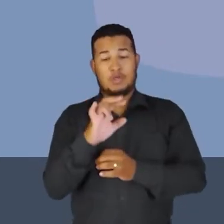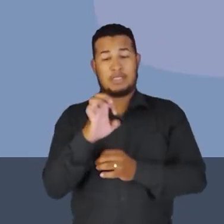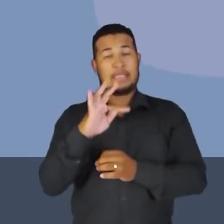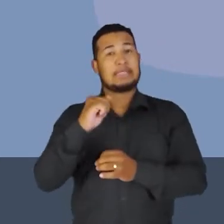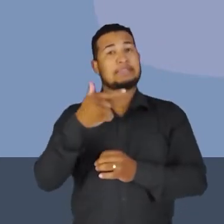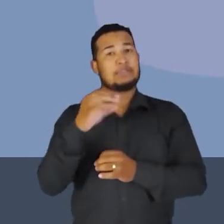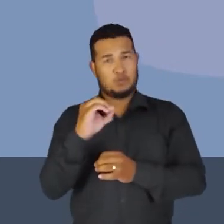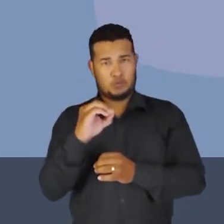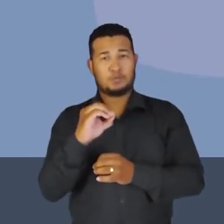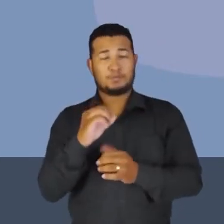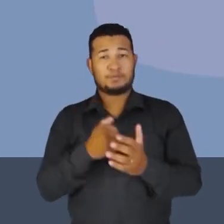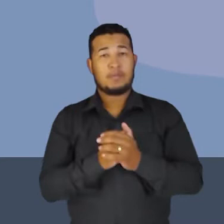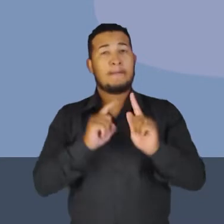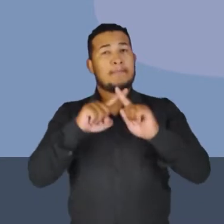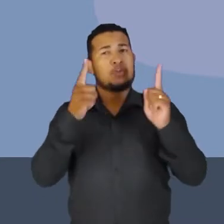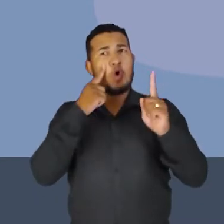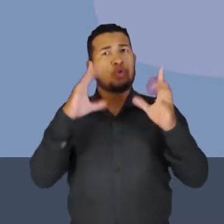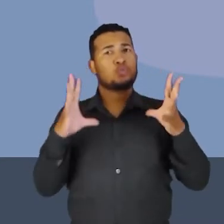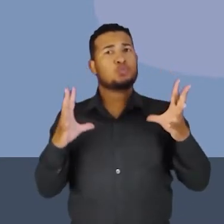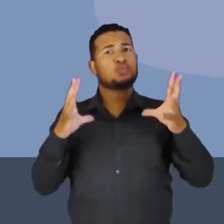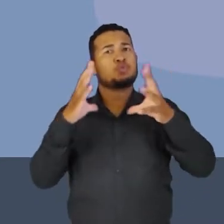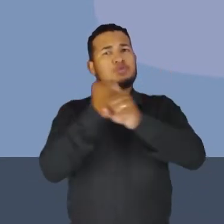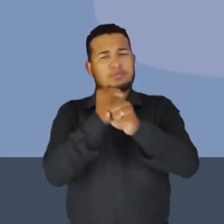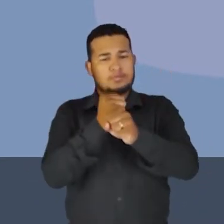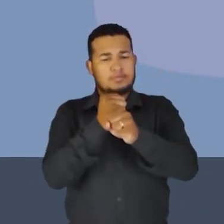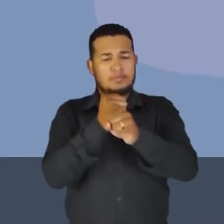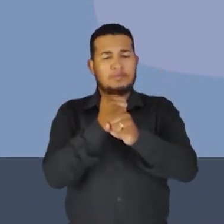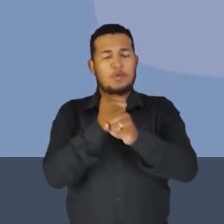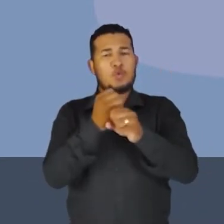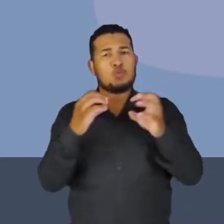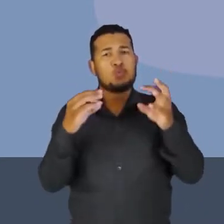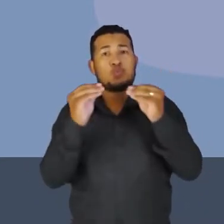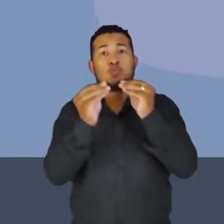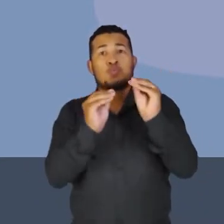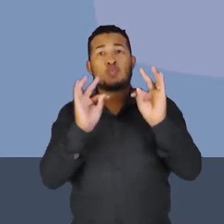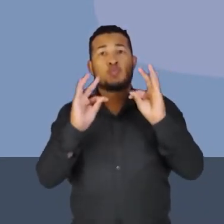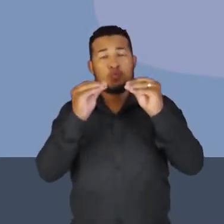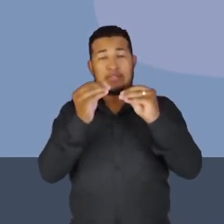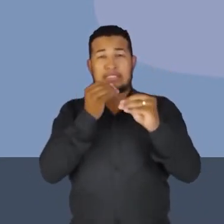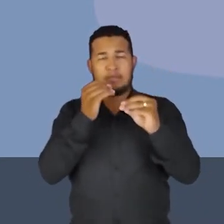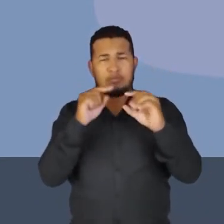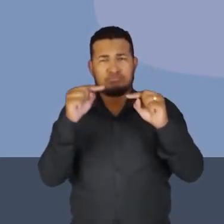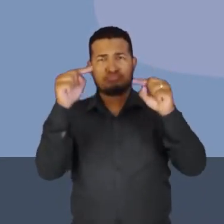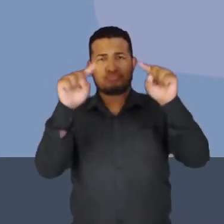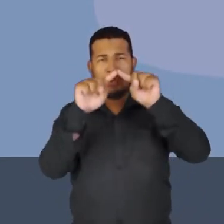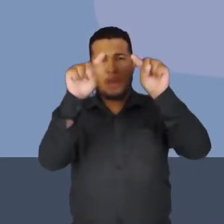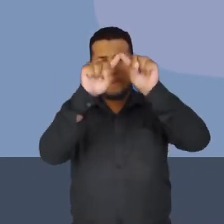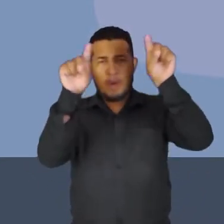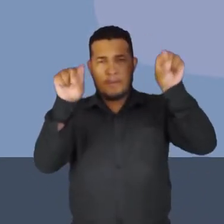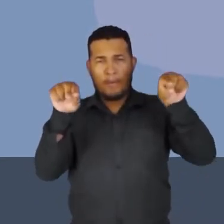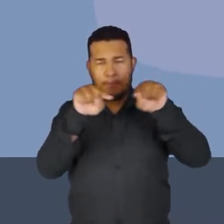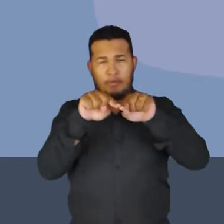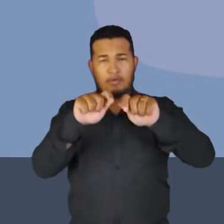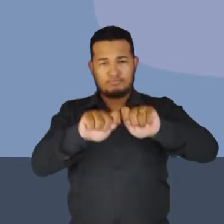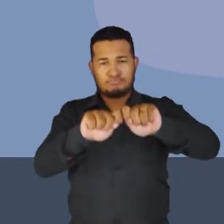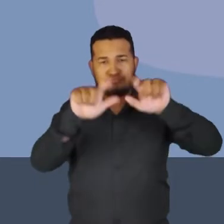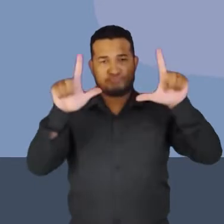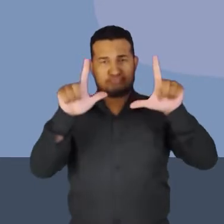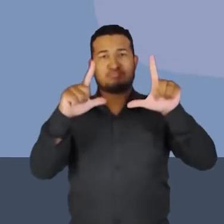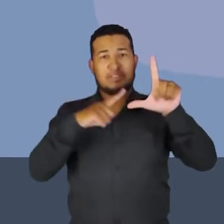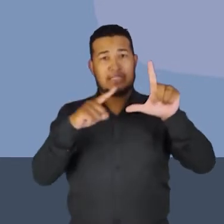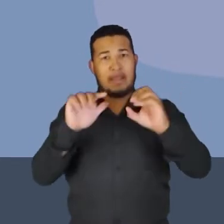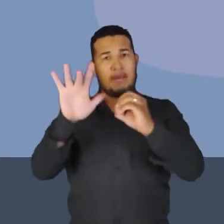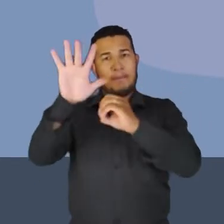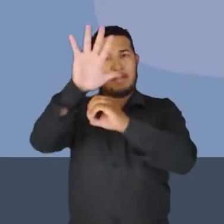Mas agora olha no conjunto. A este setorzinho que está manifestando este